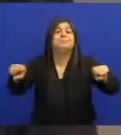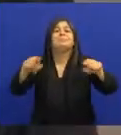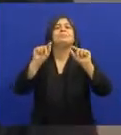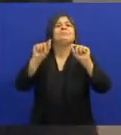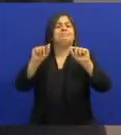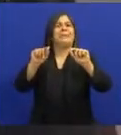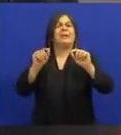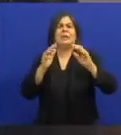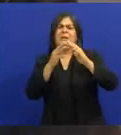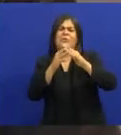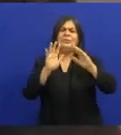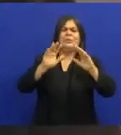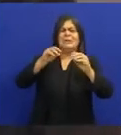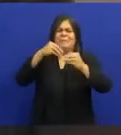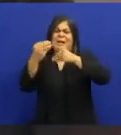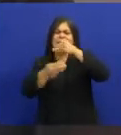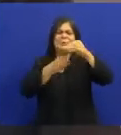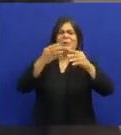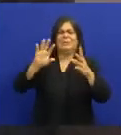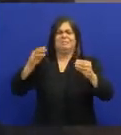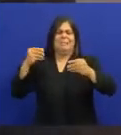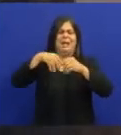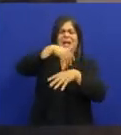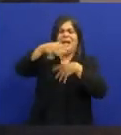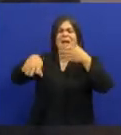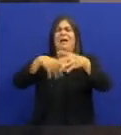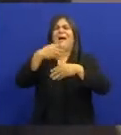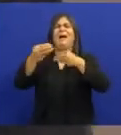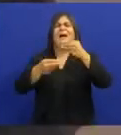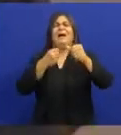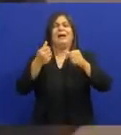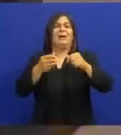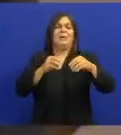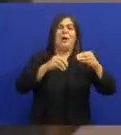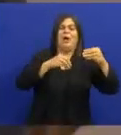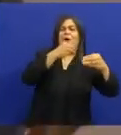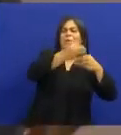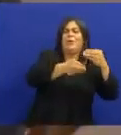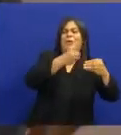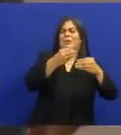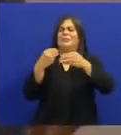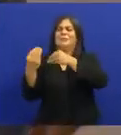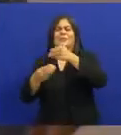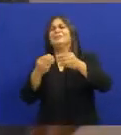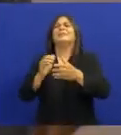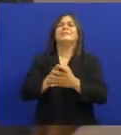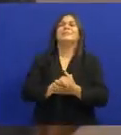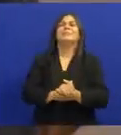Essa música É muito confusa Essa música Porque tá assinada Por Gurdurinha e Almira